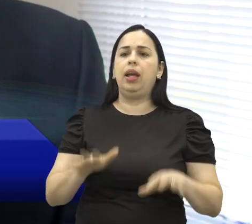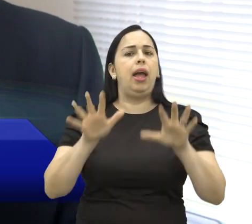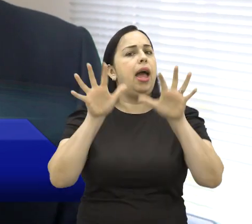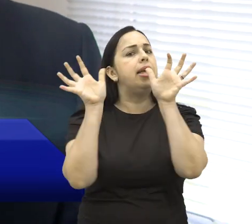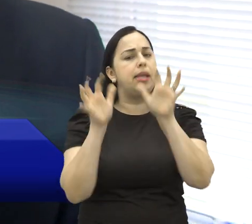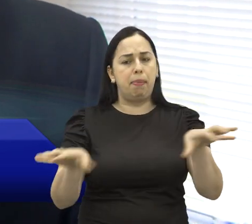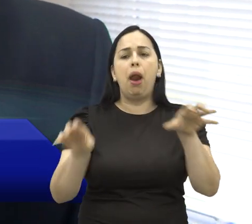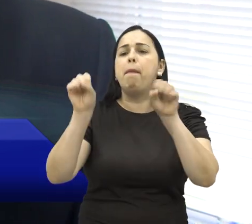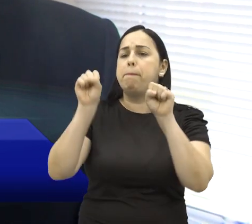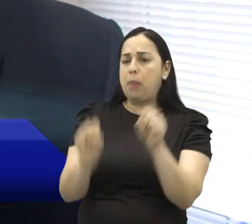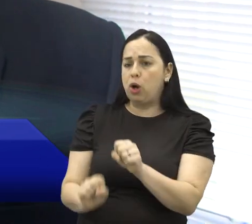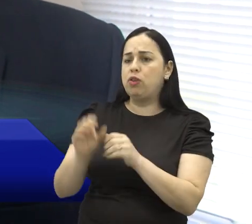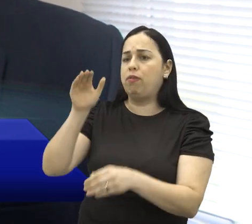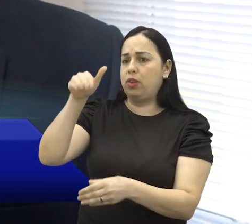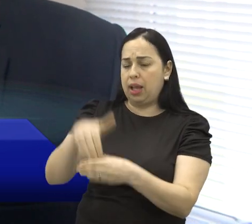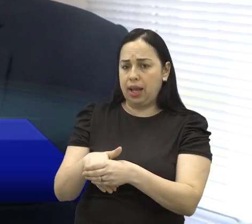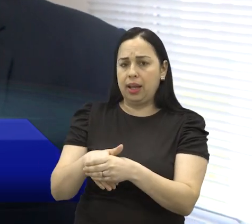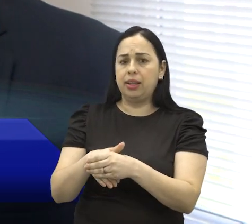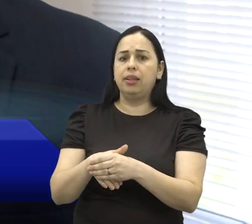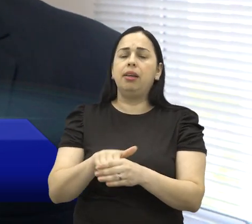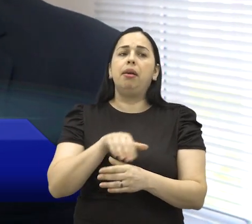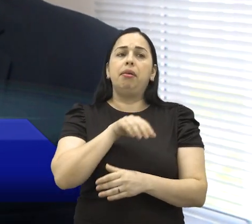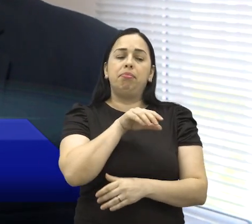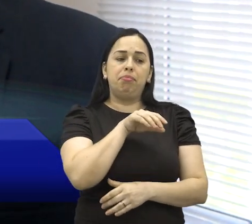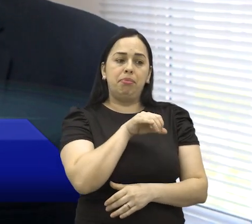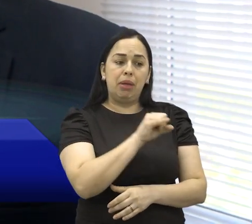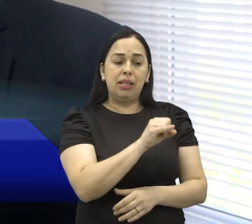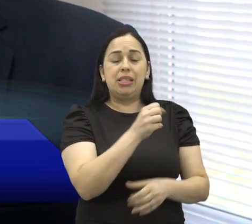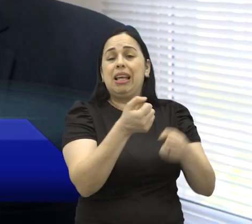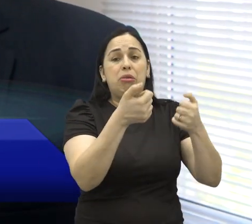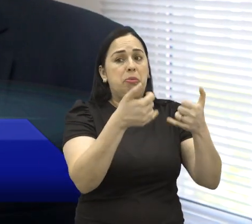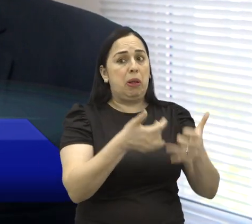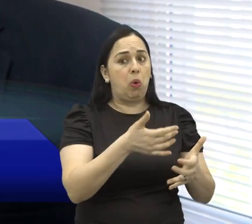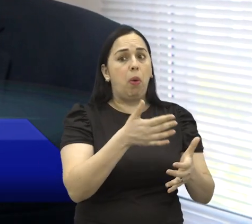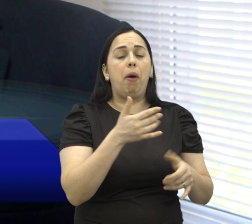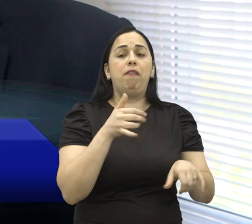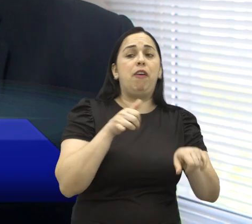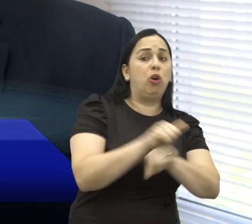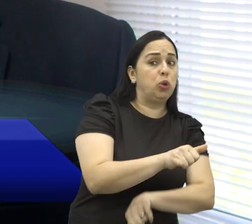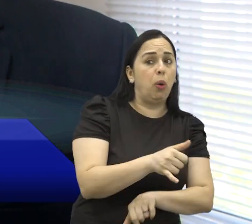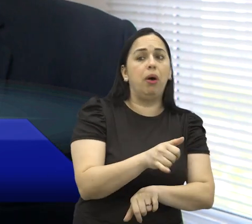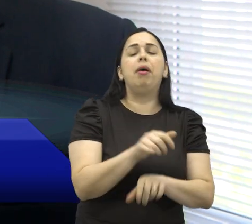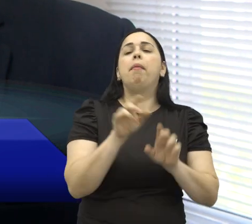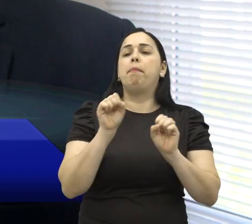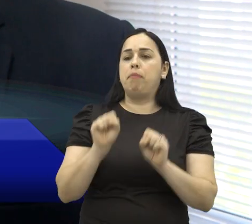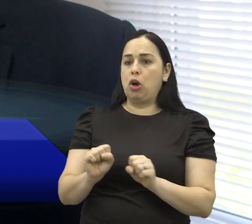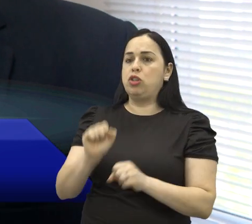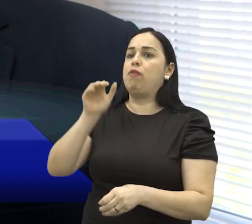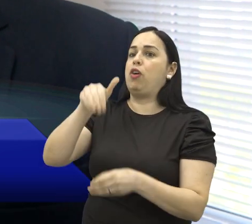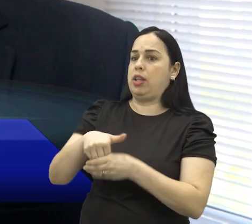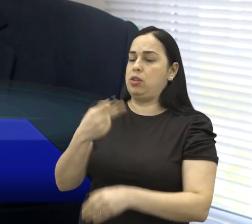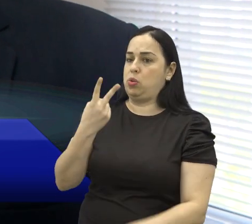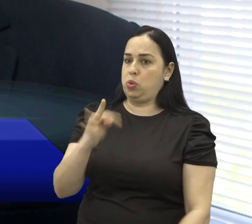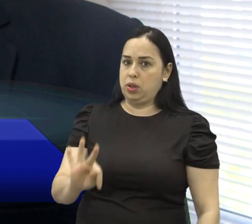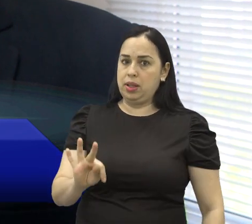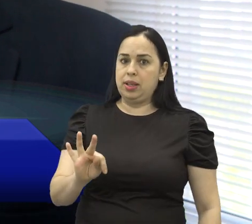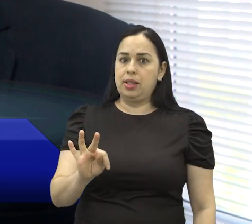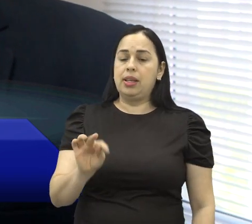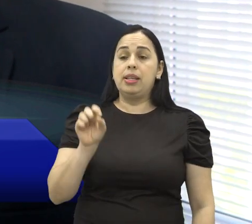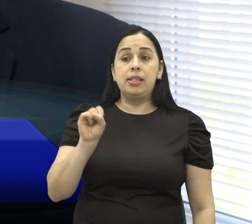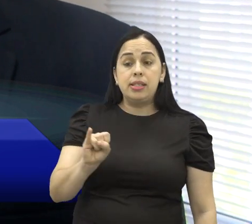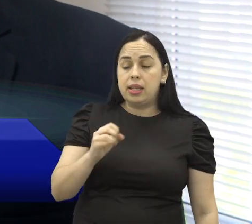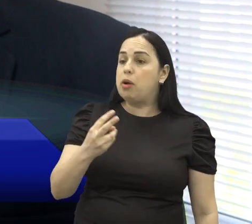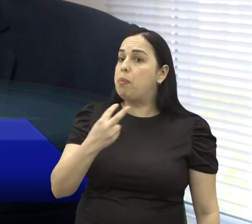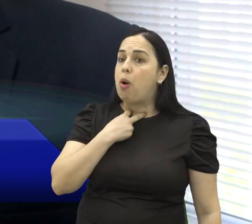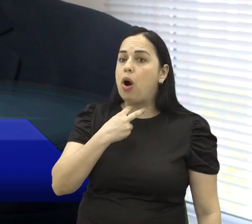diferente do outro, mesmo que ele esteja devendo, não tenha justificado ainda, ele tem que votar no segundo turno e se